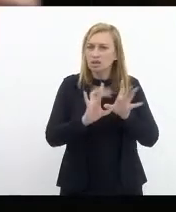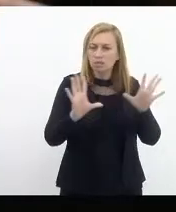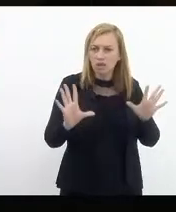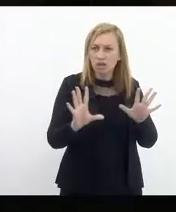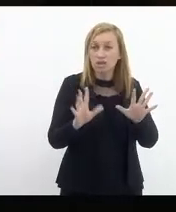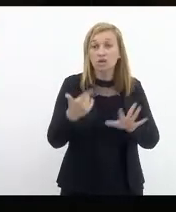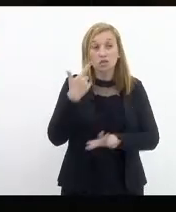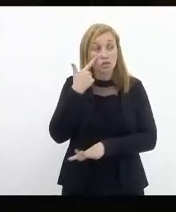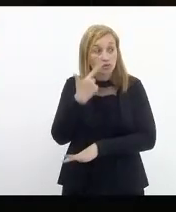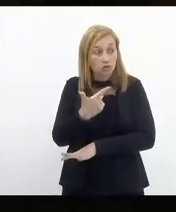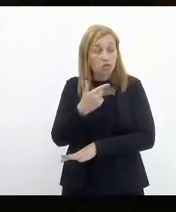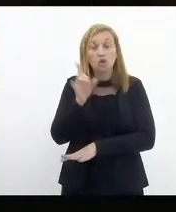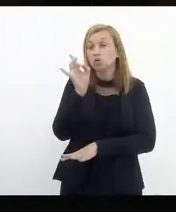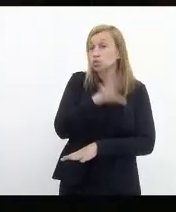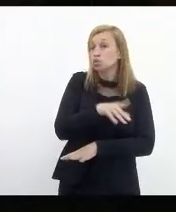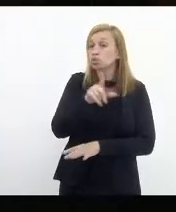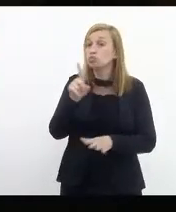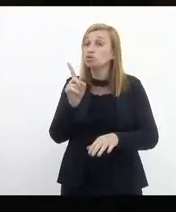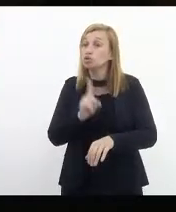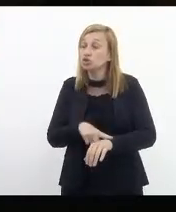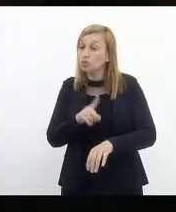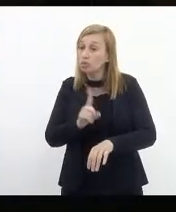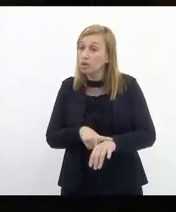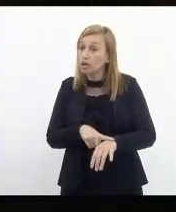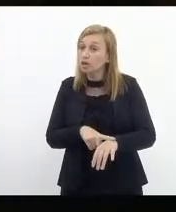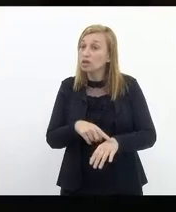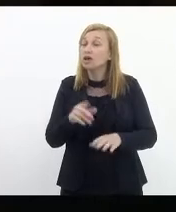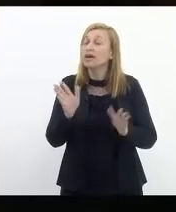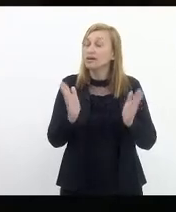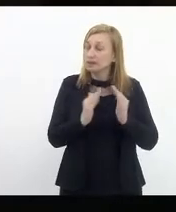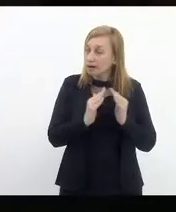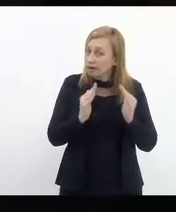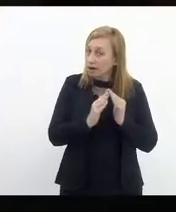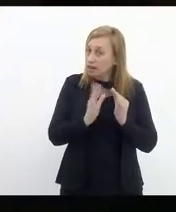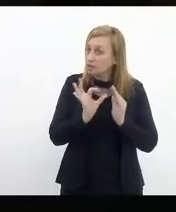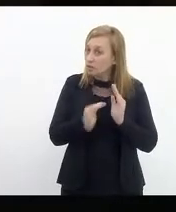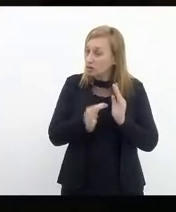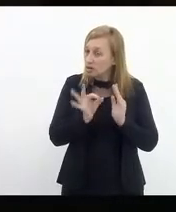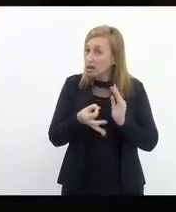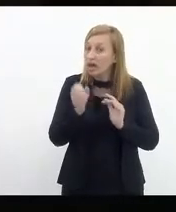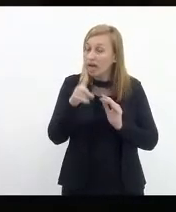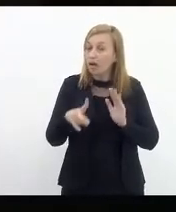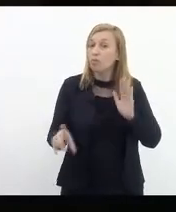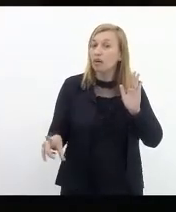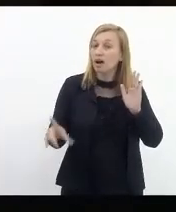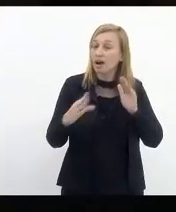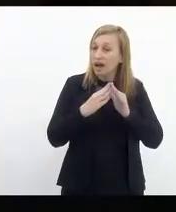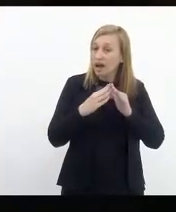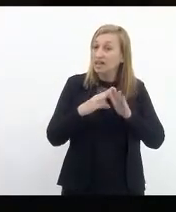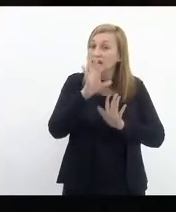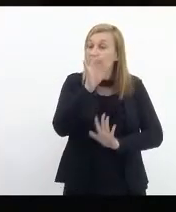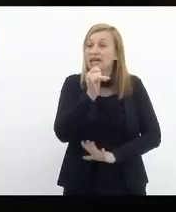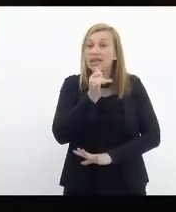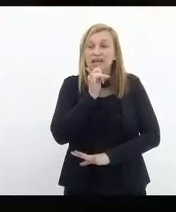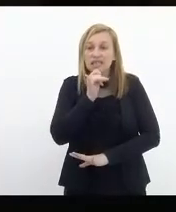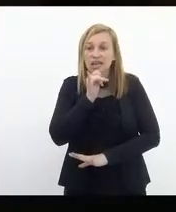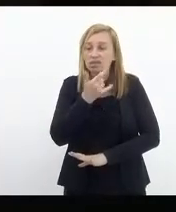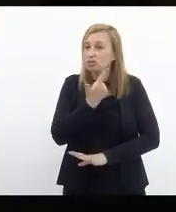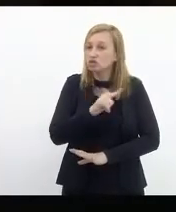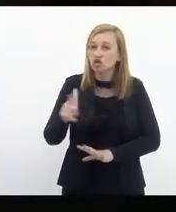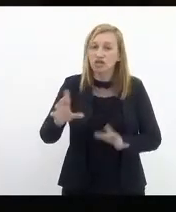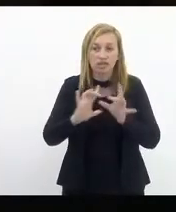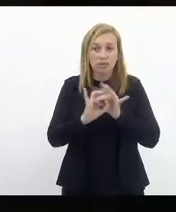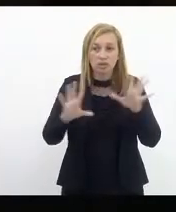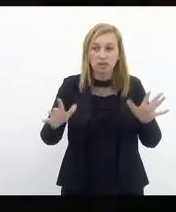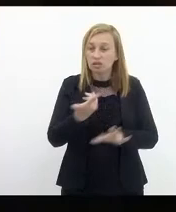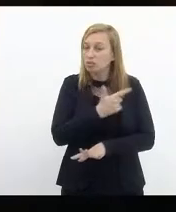isso que a gente assistiu nos últimos tempos e, por óbvio, essa casa, como é uma casa que, por exemplo, se não houvesse democracia,